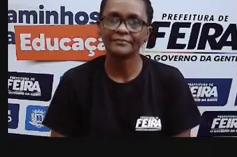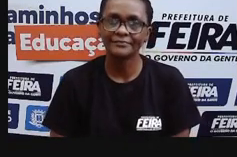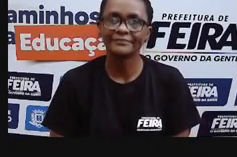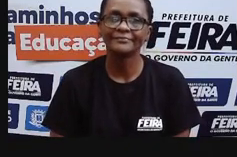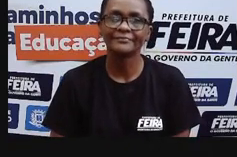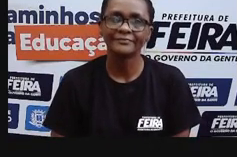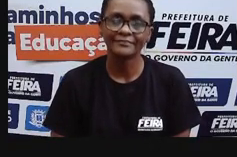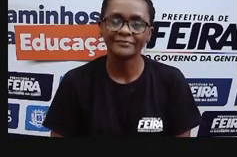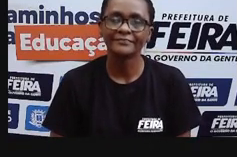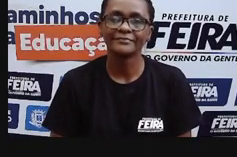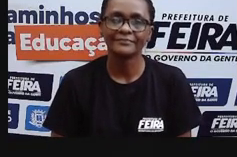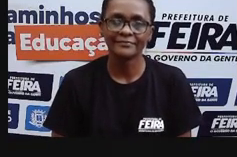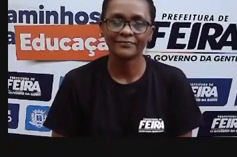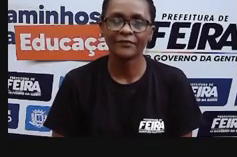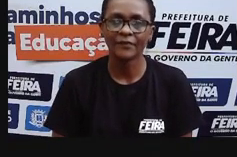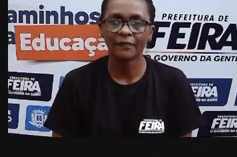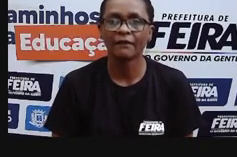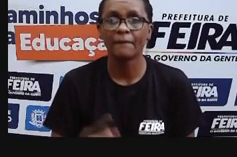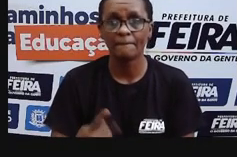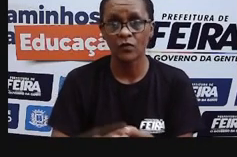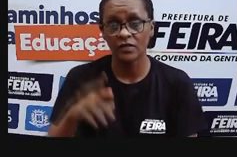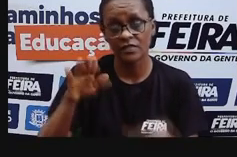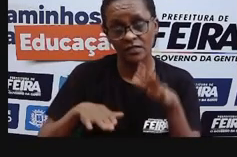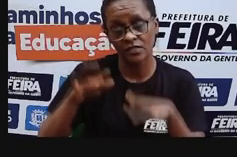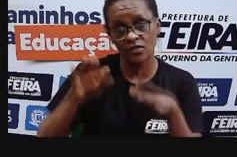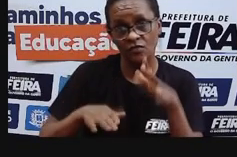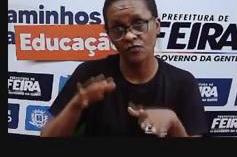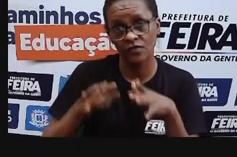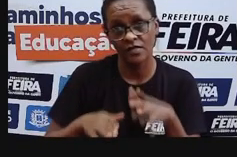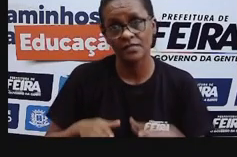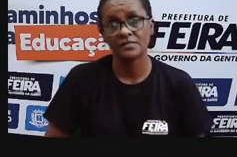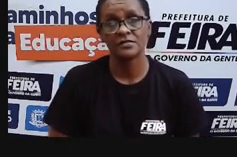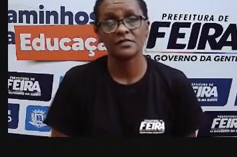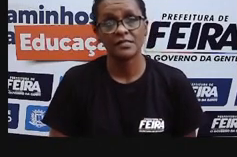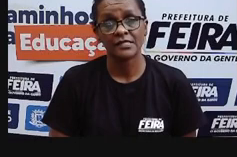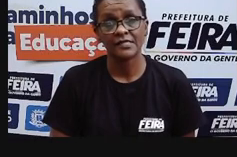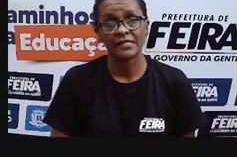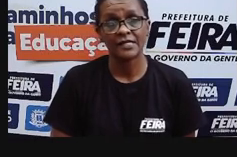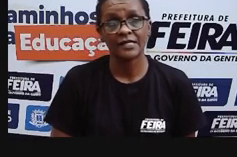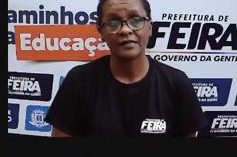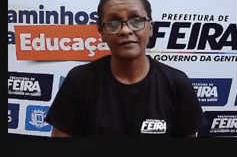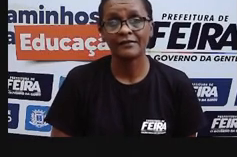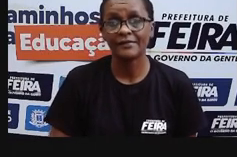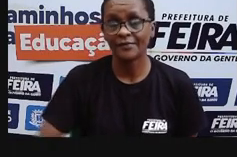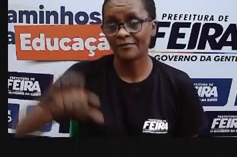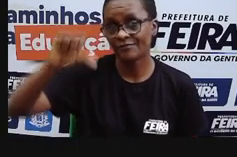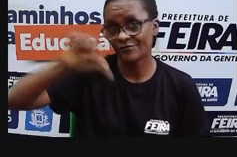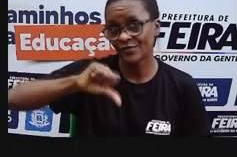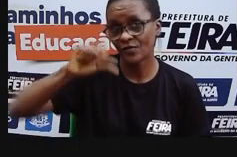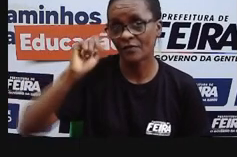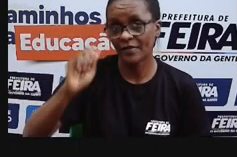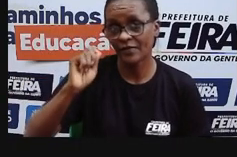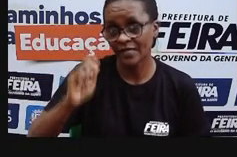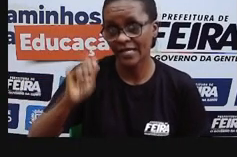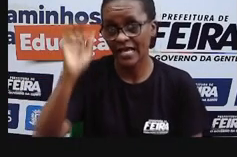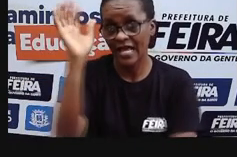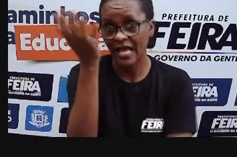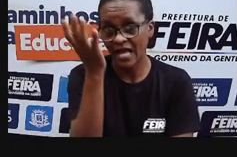prejudiciais para as plantas. Olha que interessante. E os líquens? Alguém já ouviu falar de líquens?